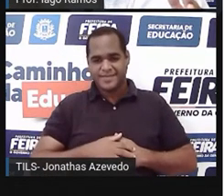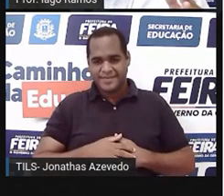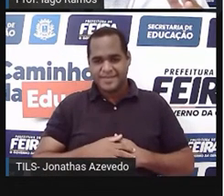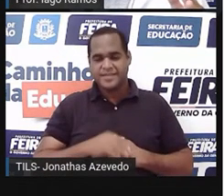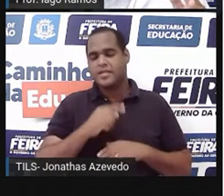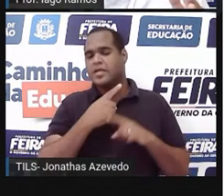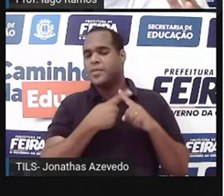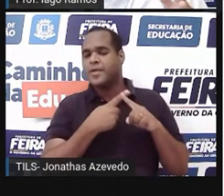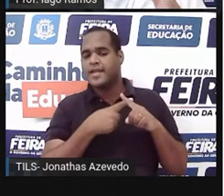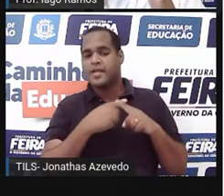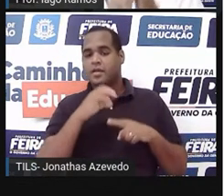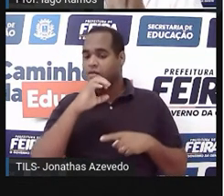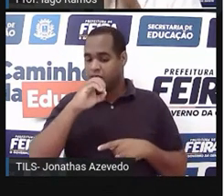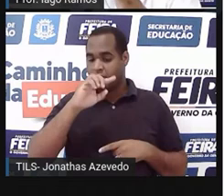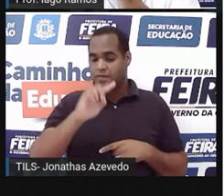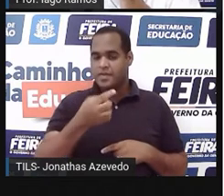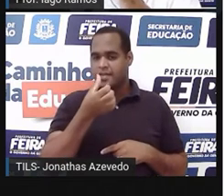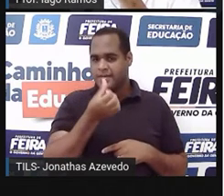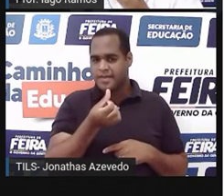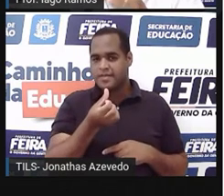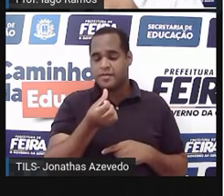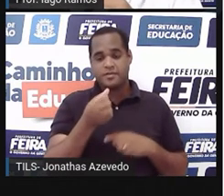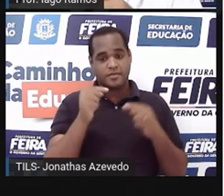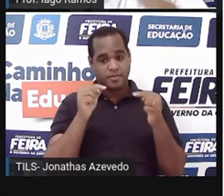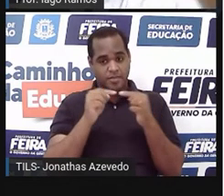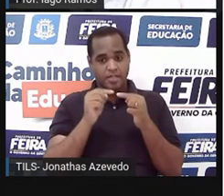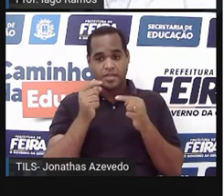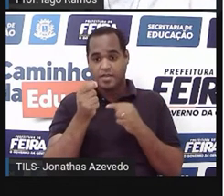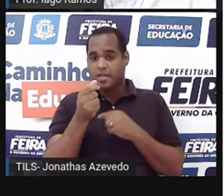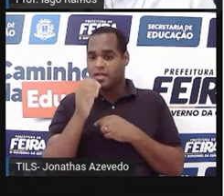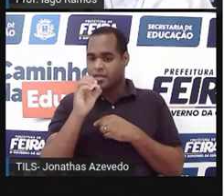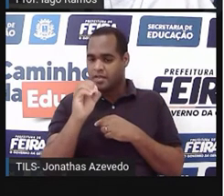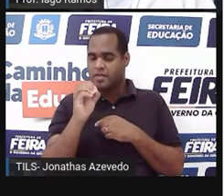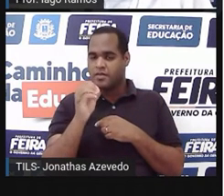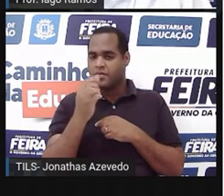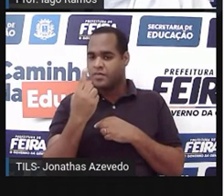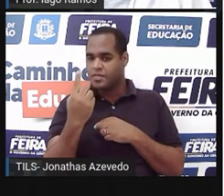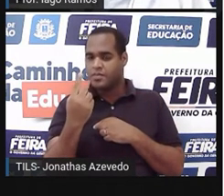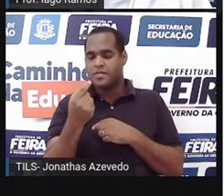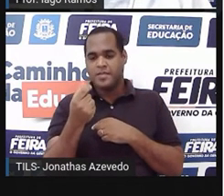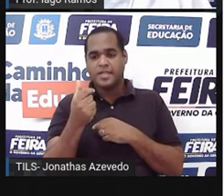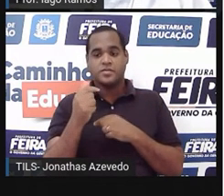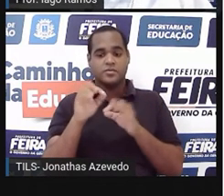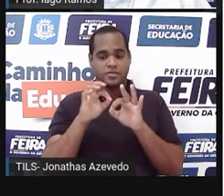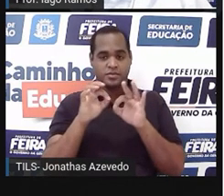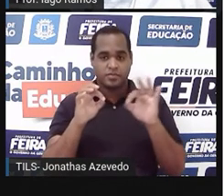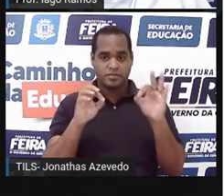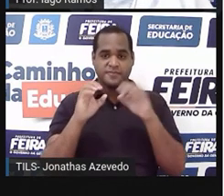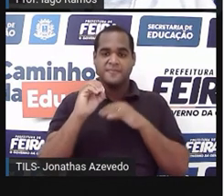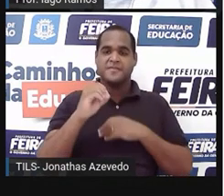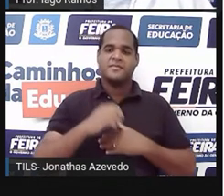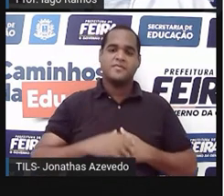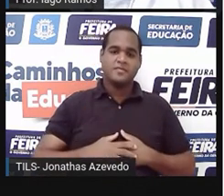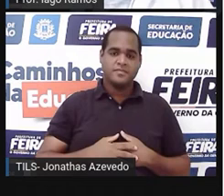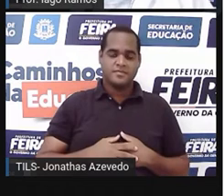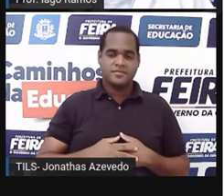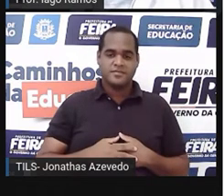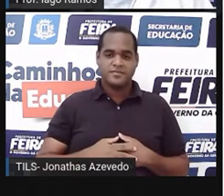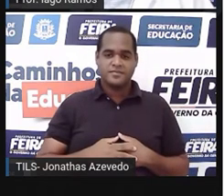dízima 0,6 está mais próximo do 1 e mais distante do 0, como a gente colocou ali.